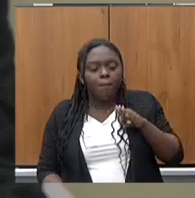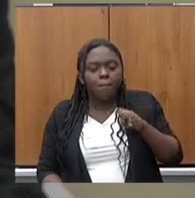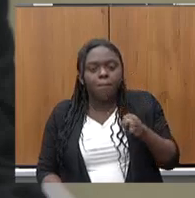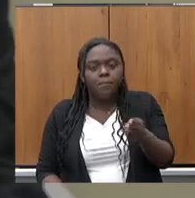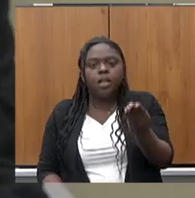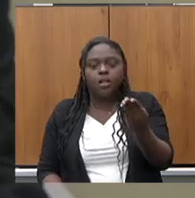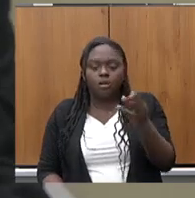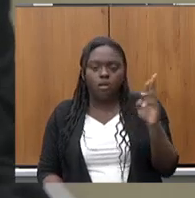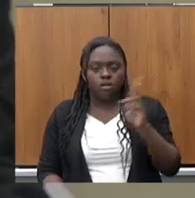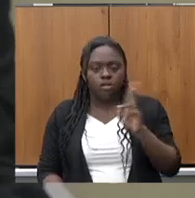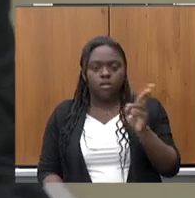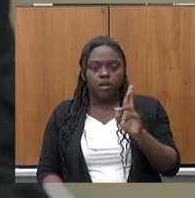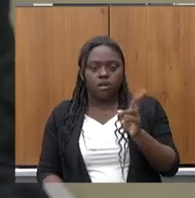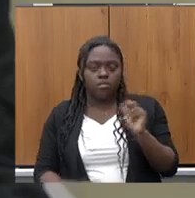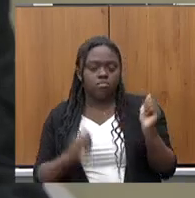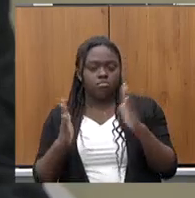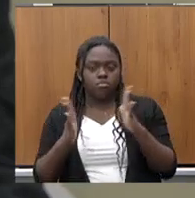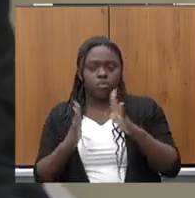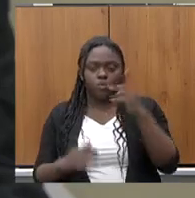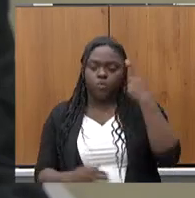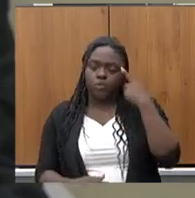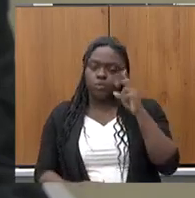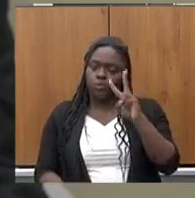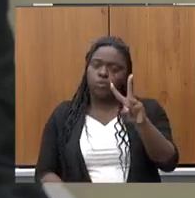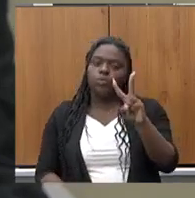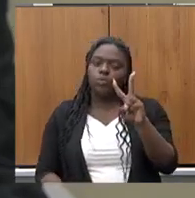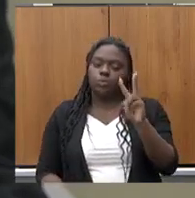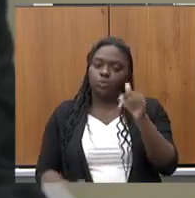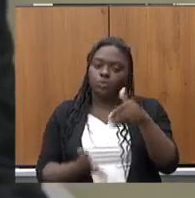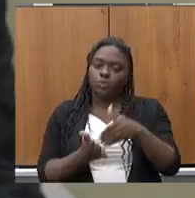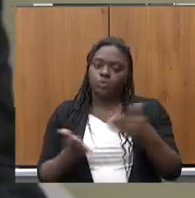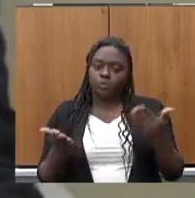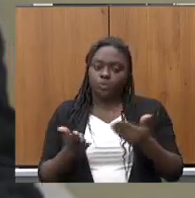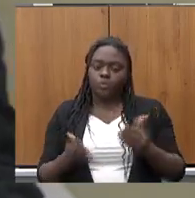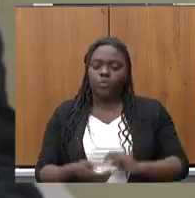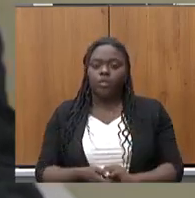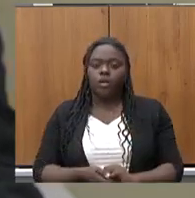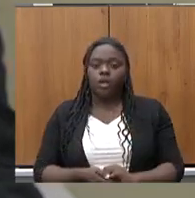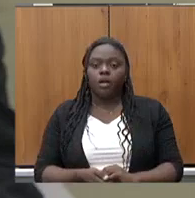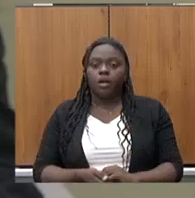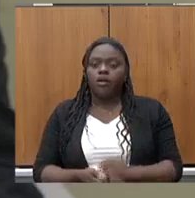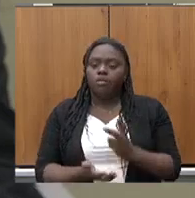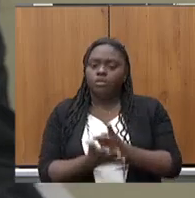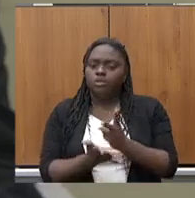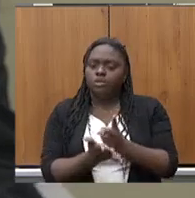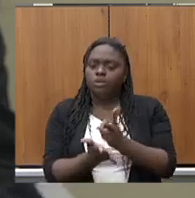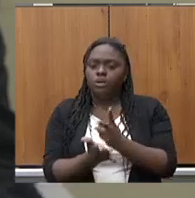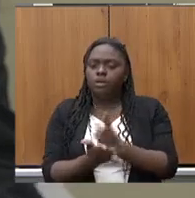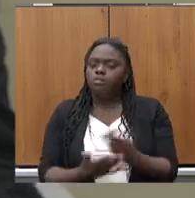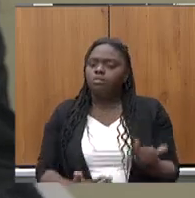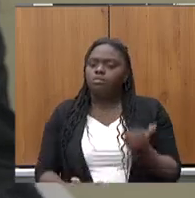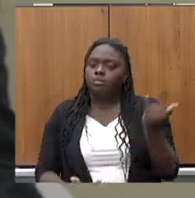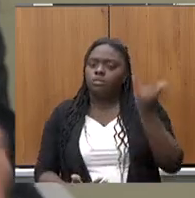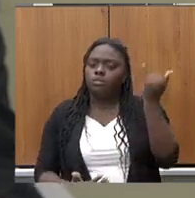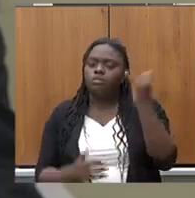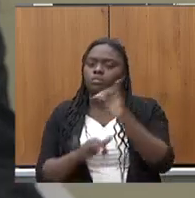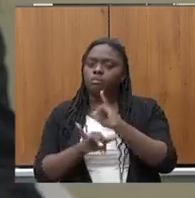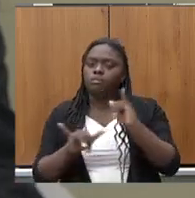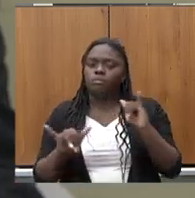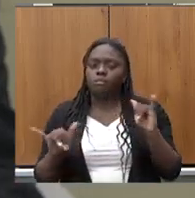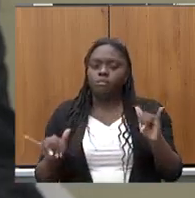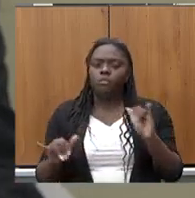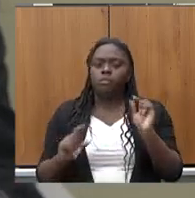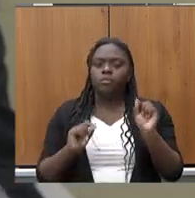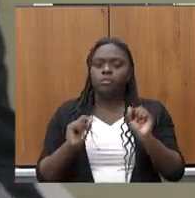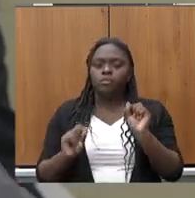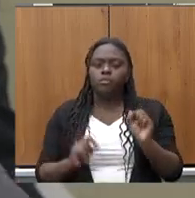dos últimos dois dias para cá. Bom, continuando ainda, é importante dizer que a